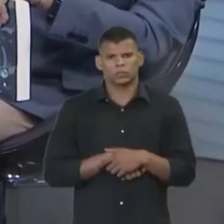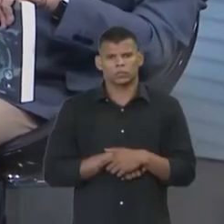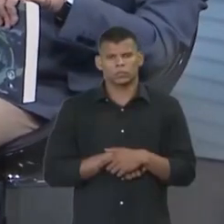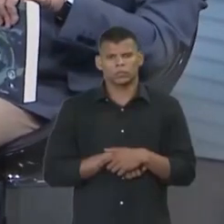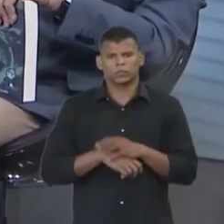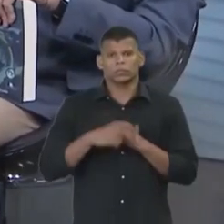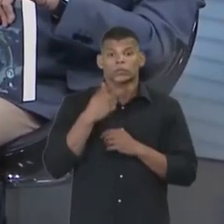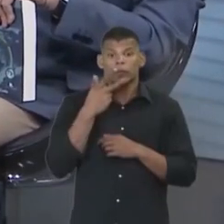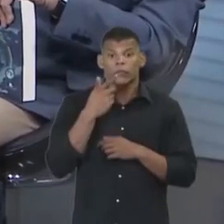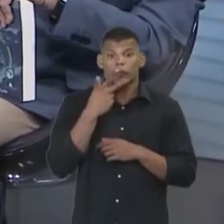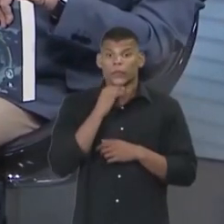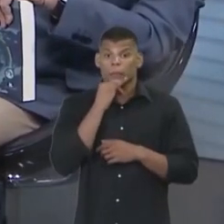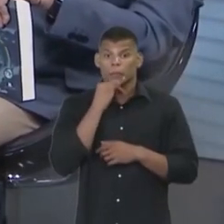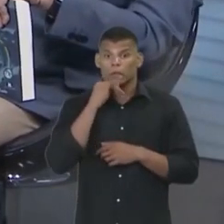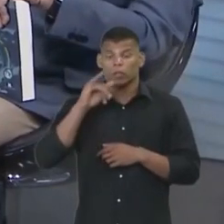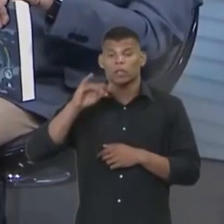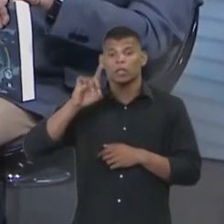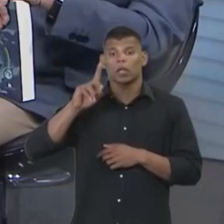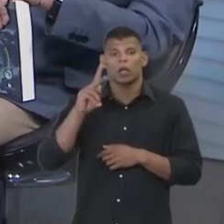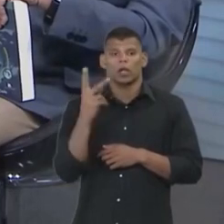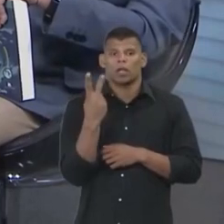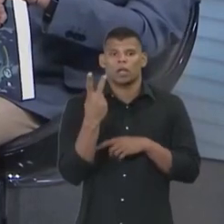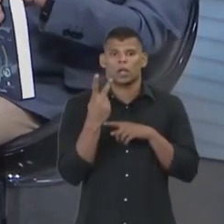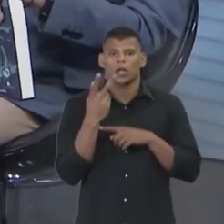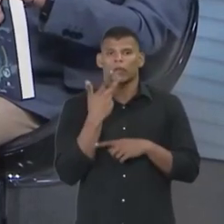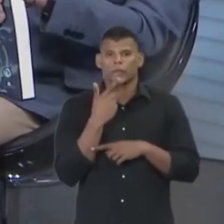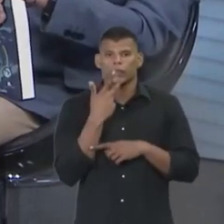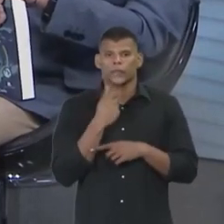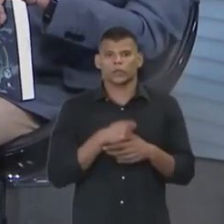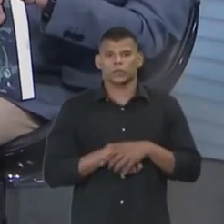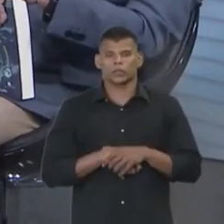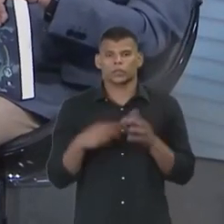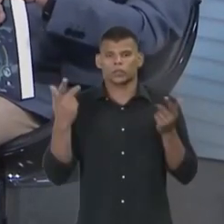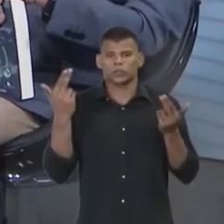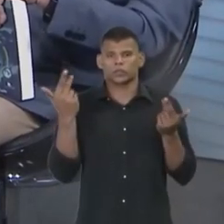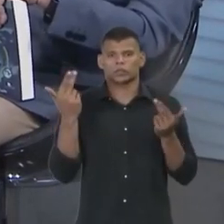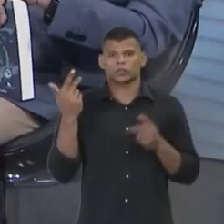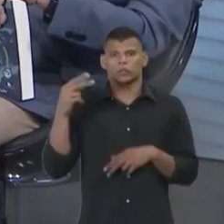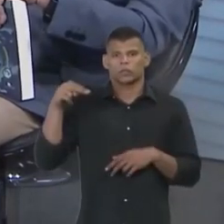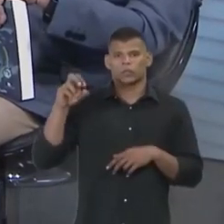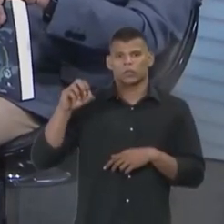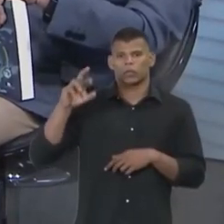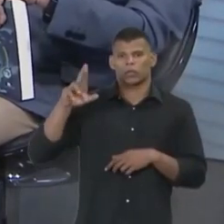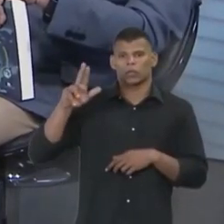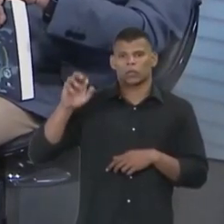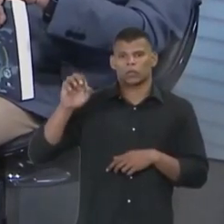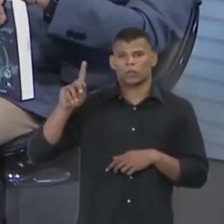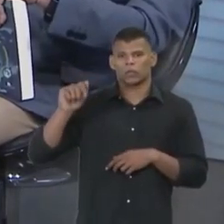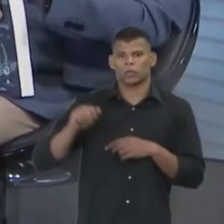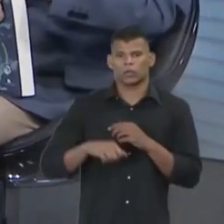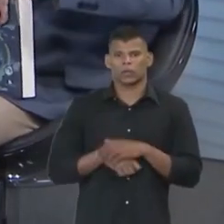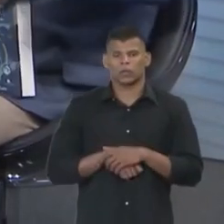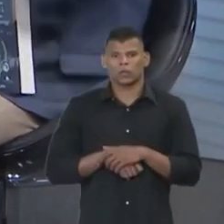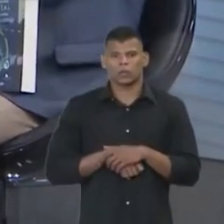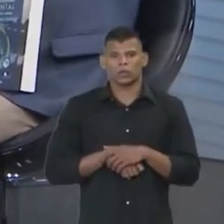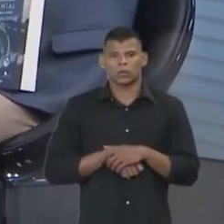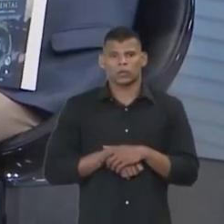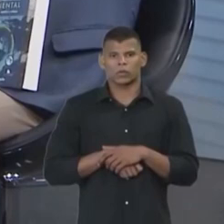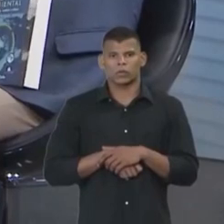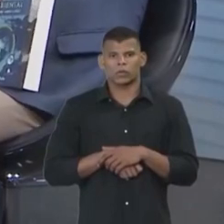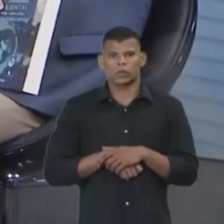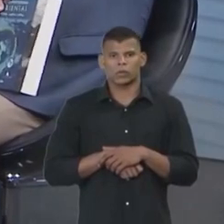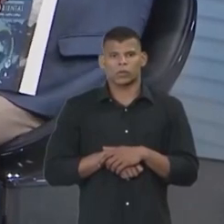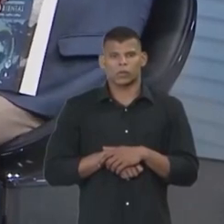Fortaleza é uma cidade que tem DH da Noruega, aqui. Meireles. E tem DH do